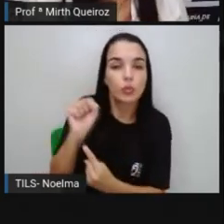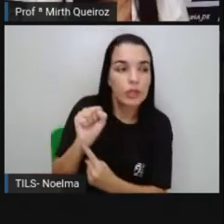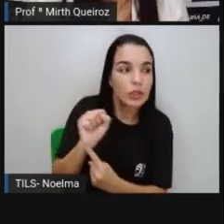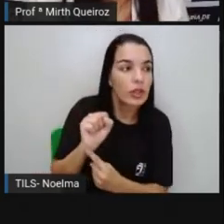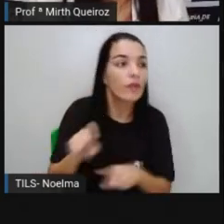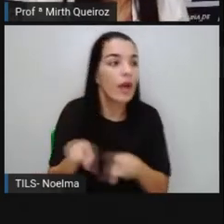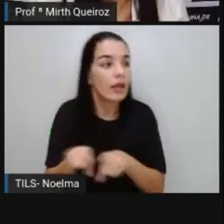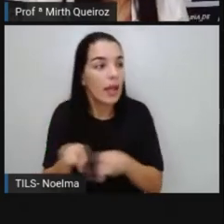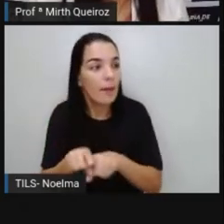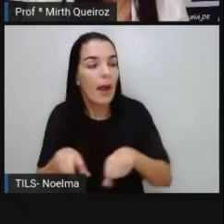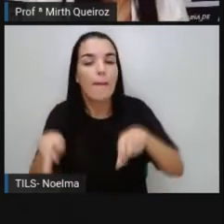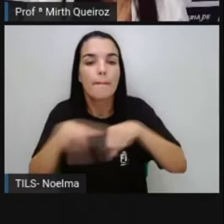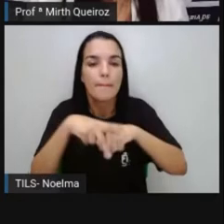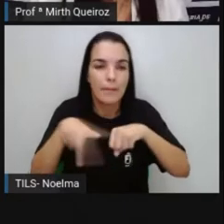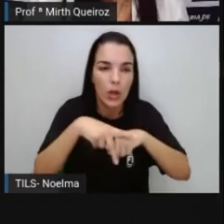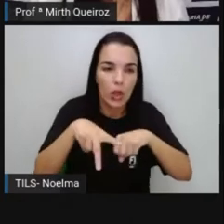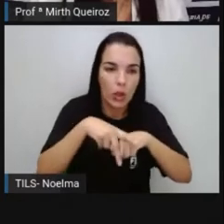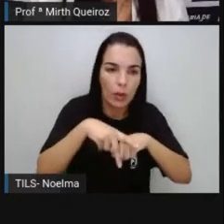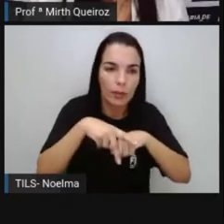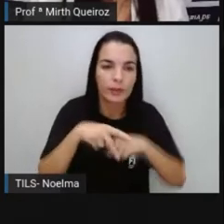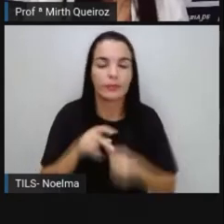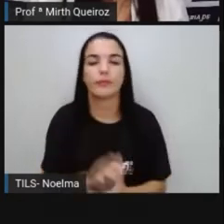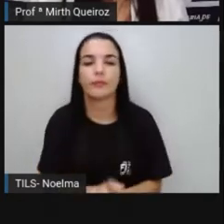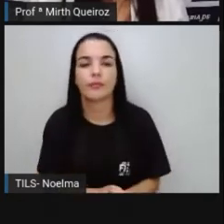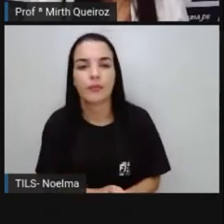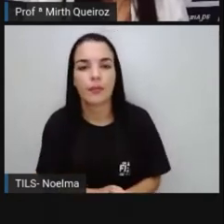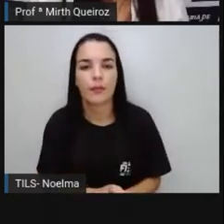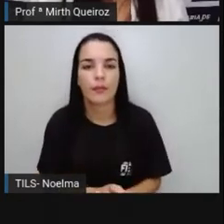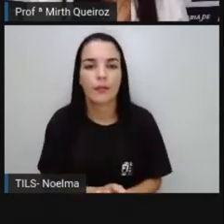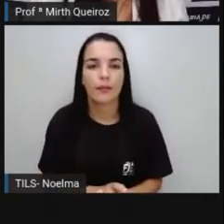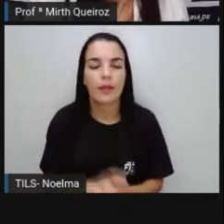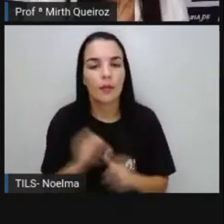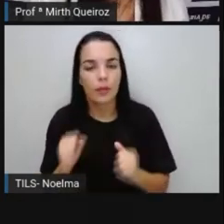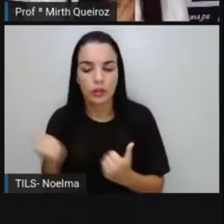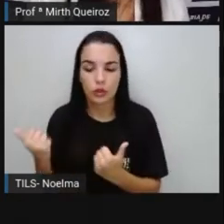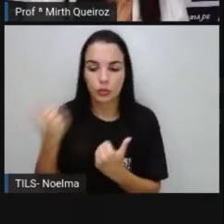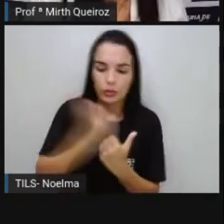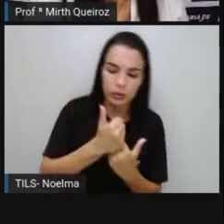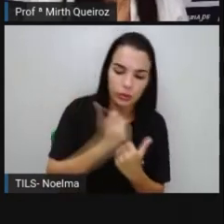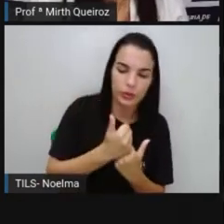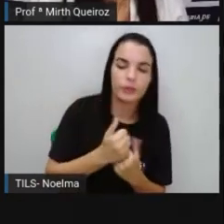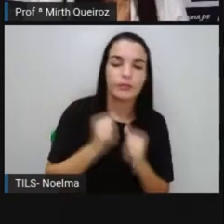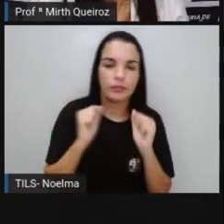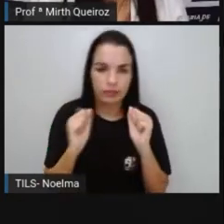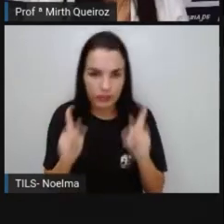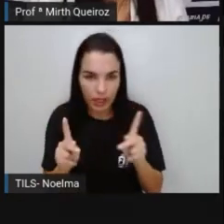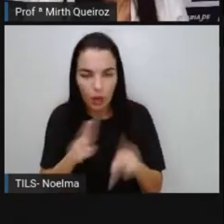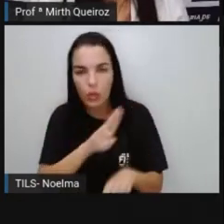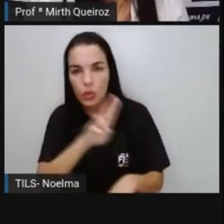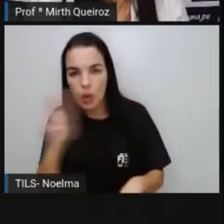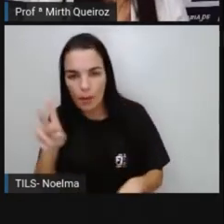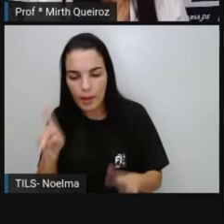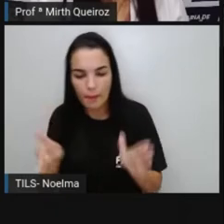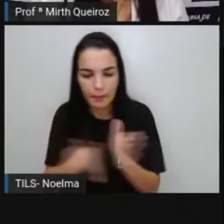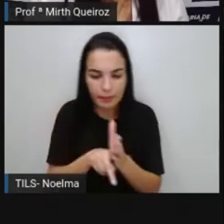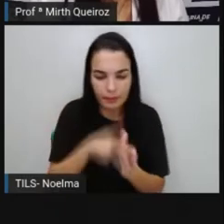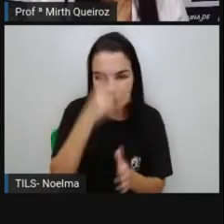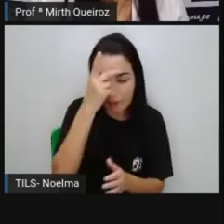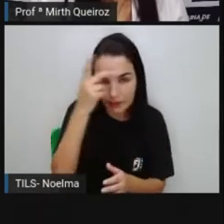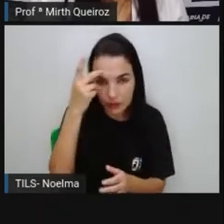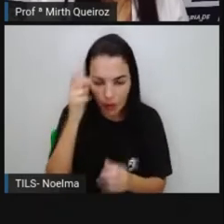né? E assim a gente vai substituindo aí o nome da pessoa por pronomes pessoais ou